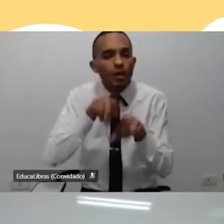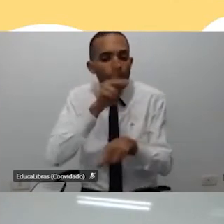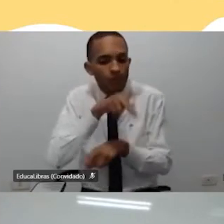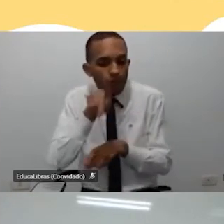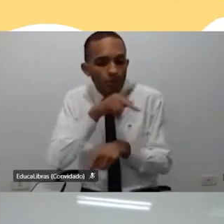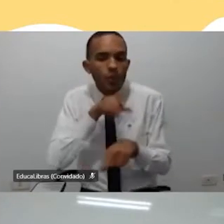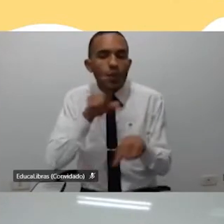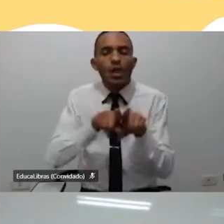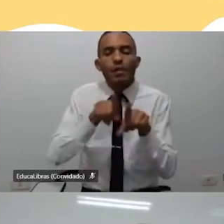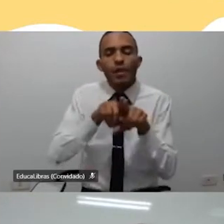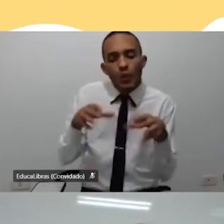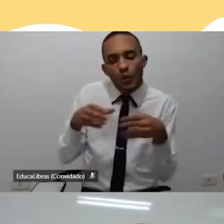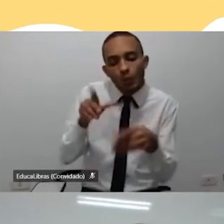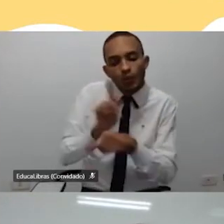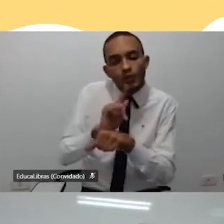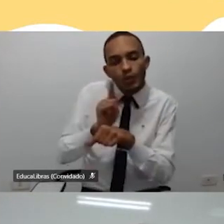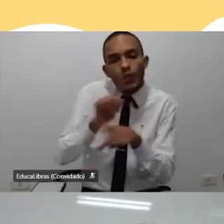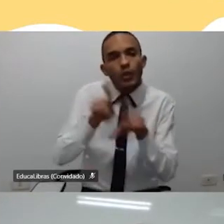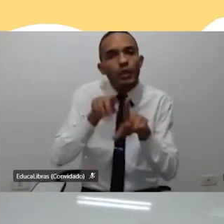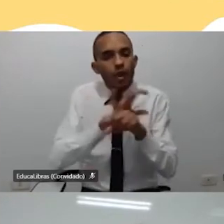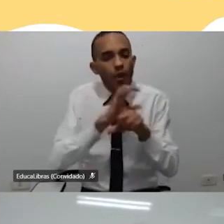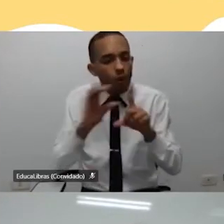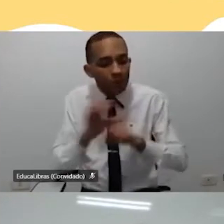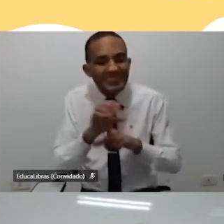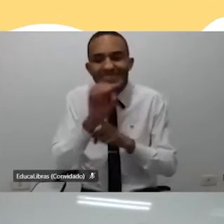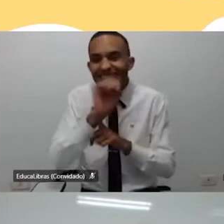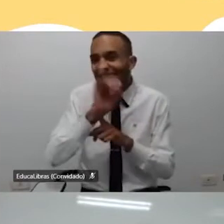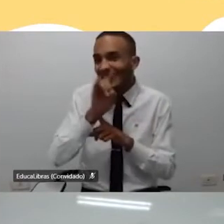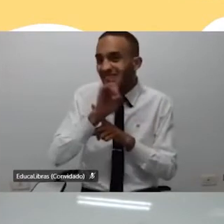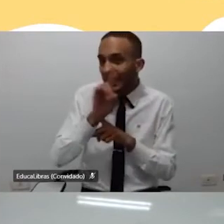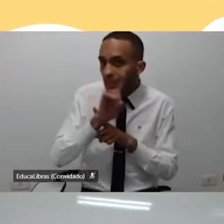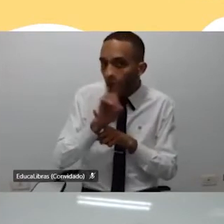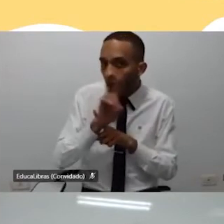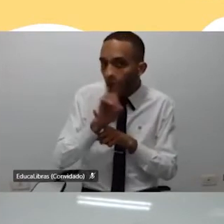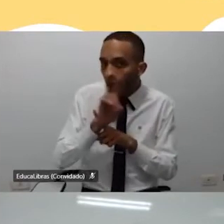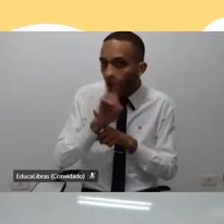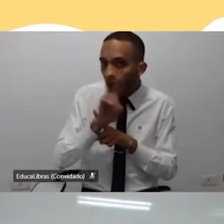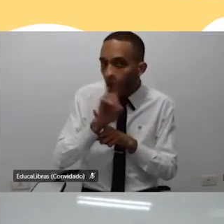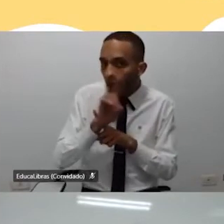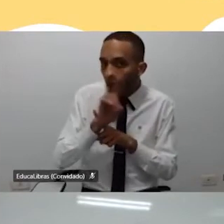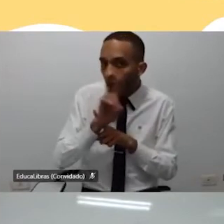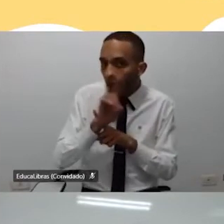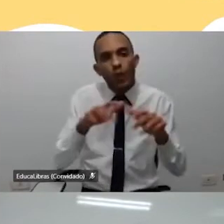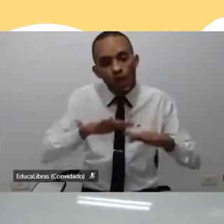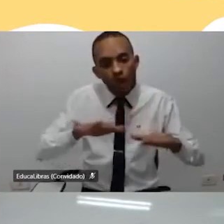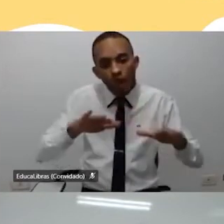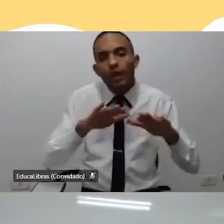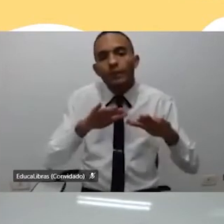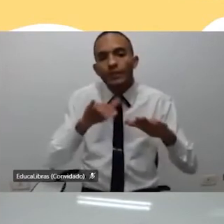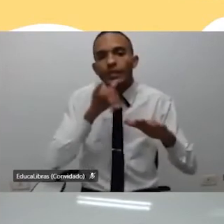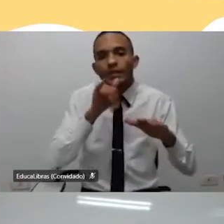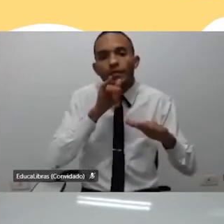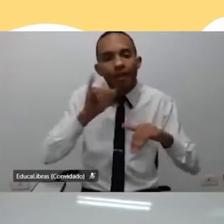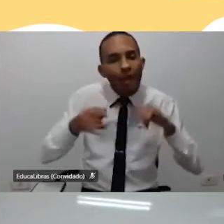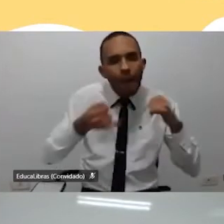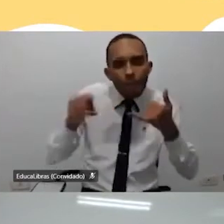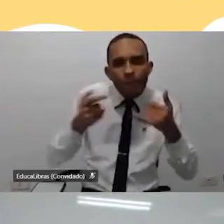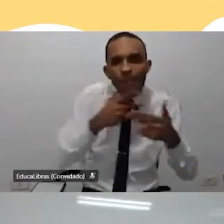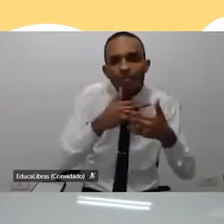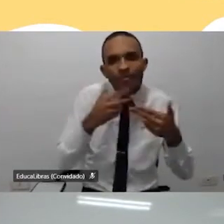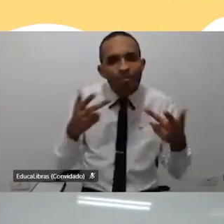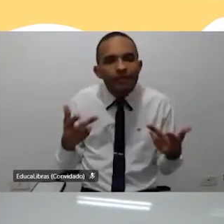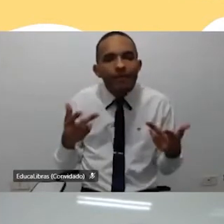equipe gestora, a comunidade, se não for, ela não é um território que aproveita esse